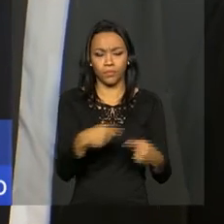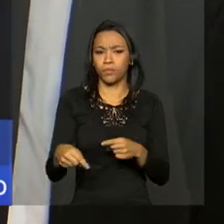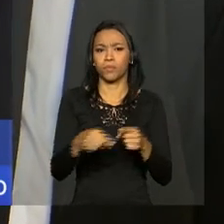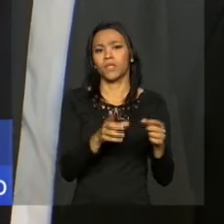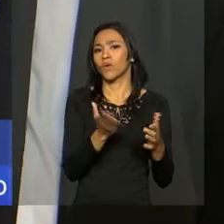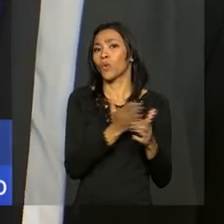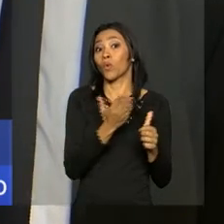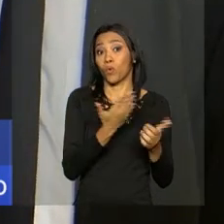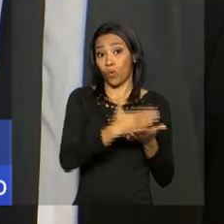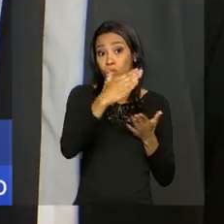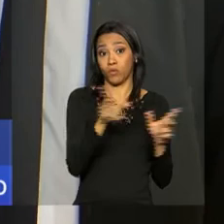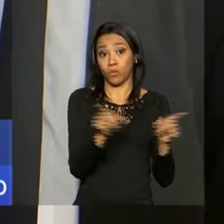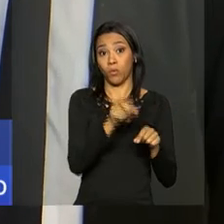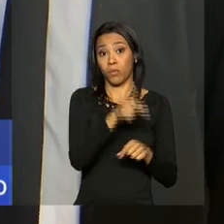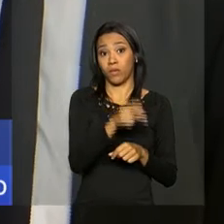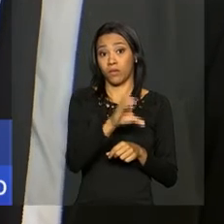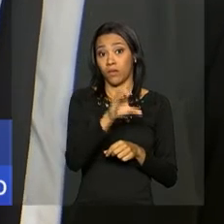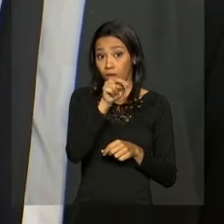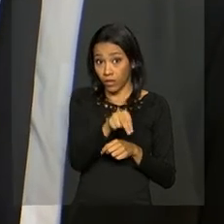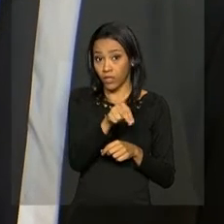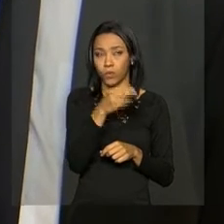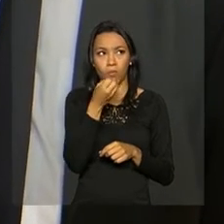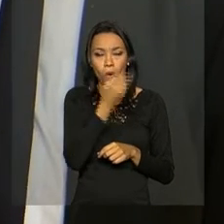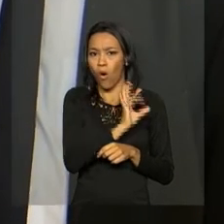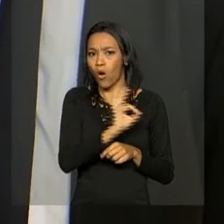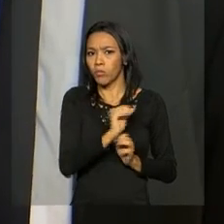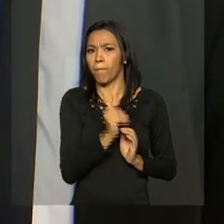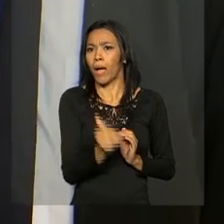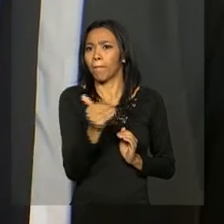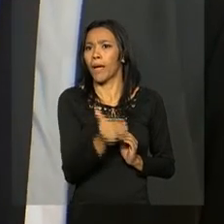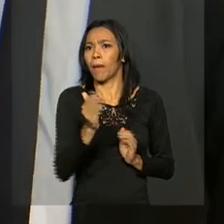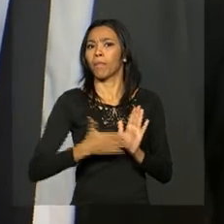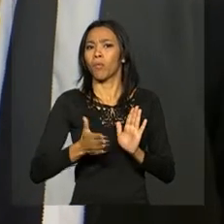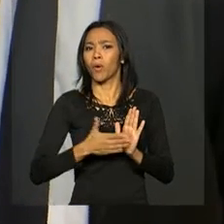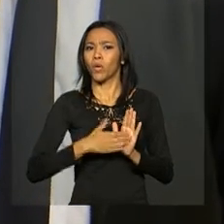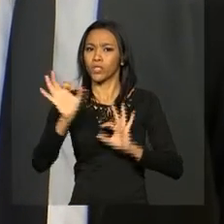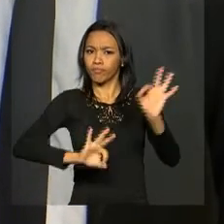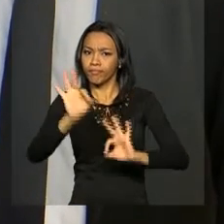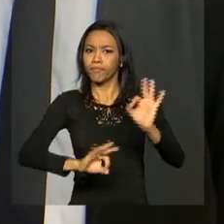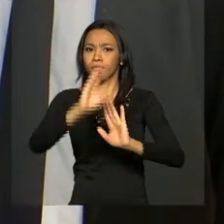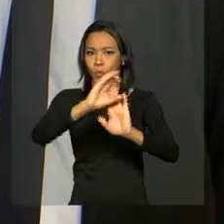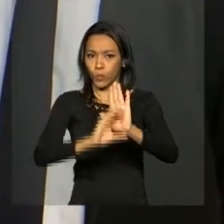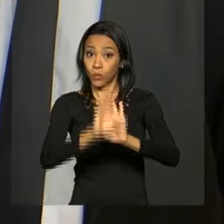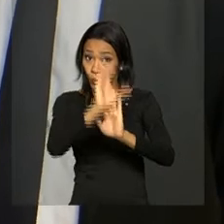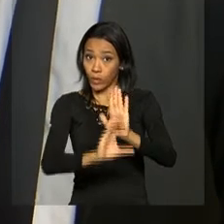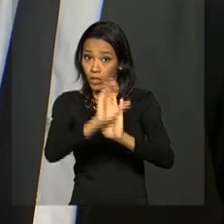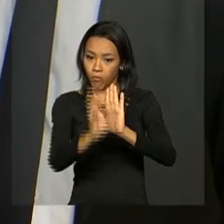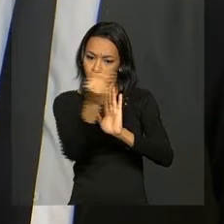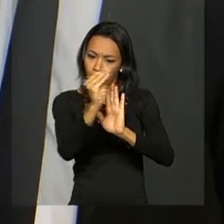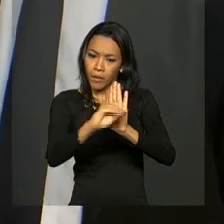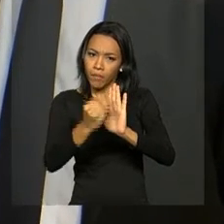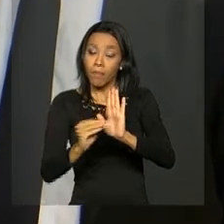curriculares nos anos 90 até aqui, o país caminhou muito na elaboração de propostas curriculares e referências curriculares. A Constituição de